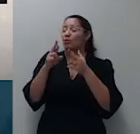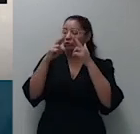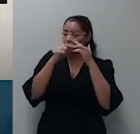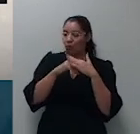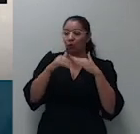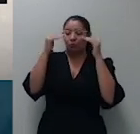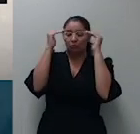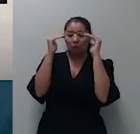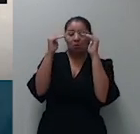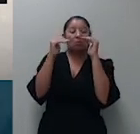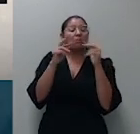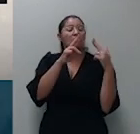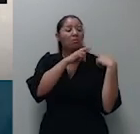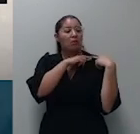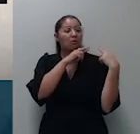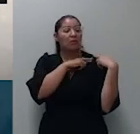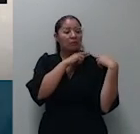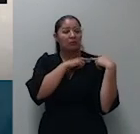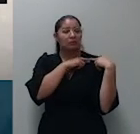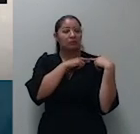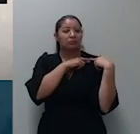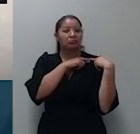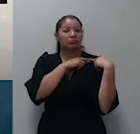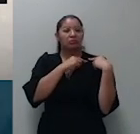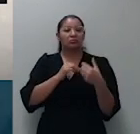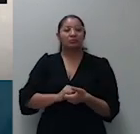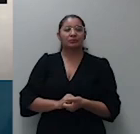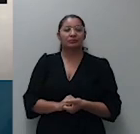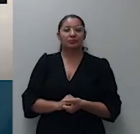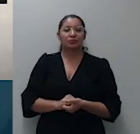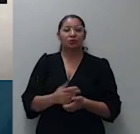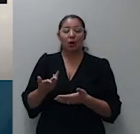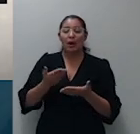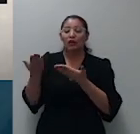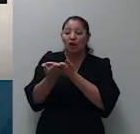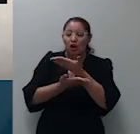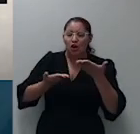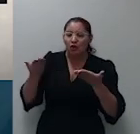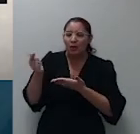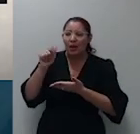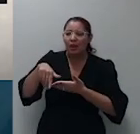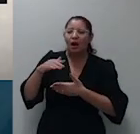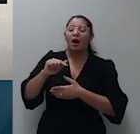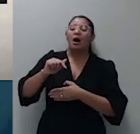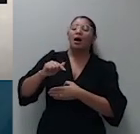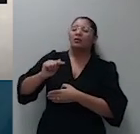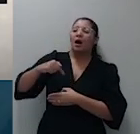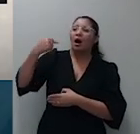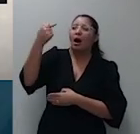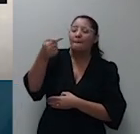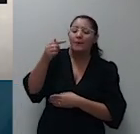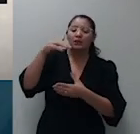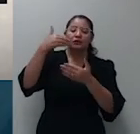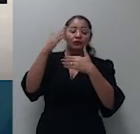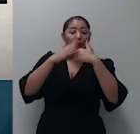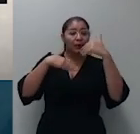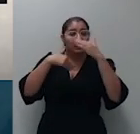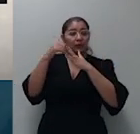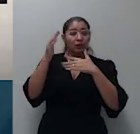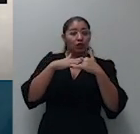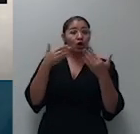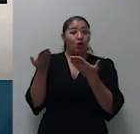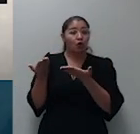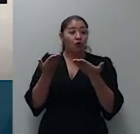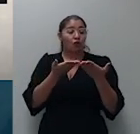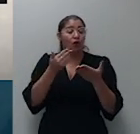submetido a sistemática da repercussão geral após definida a competência ou volta para cá